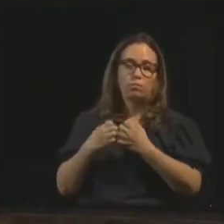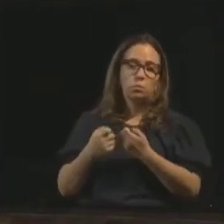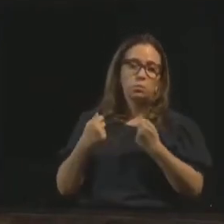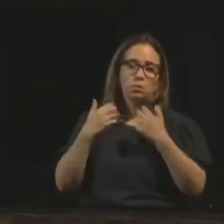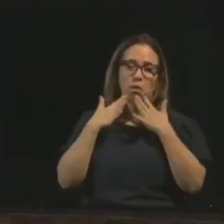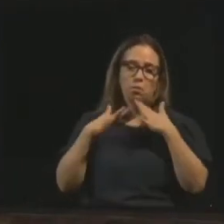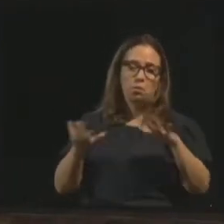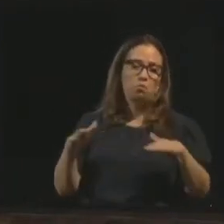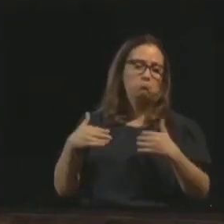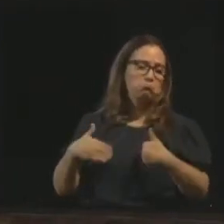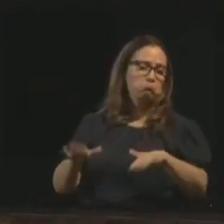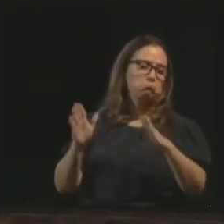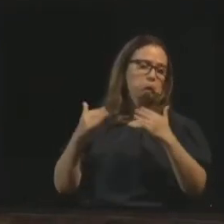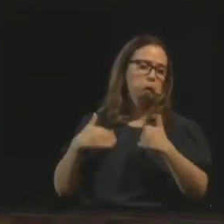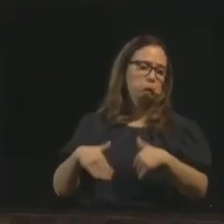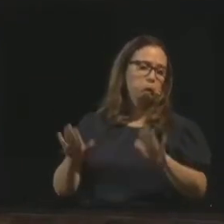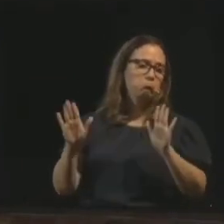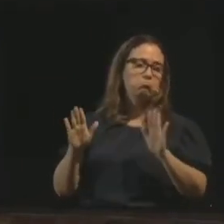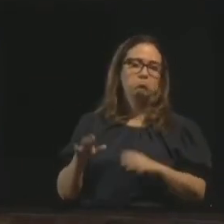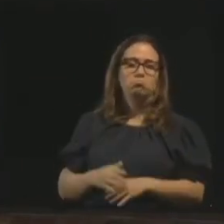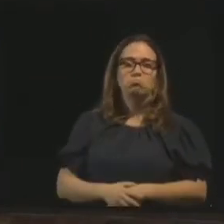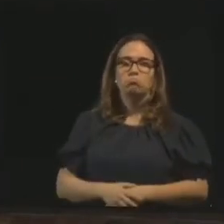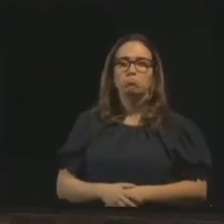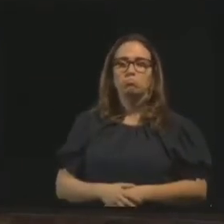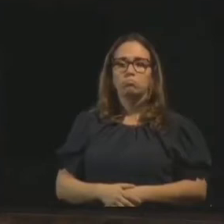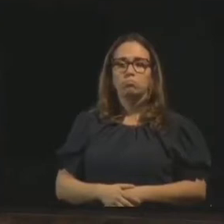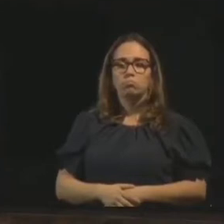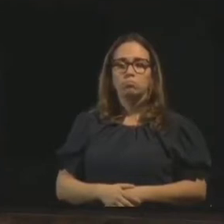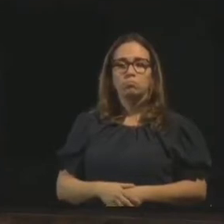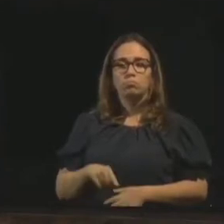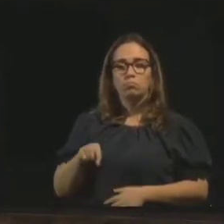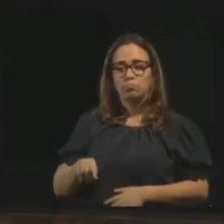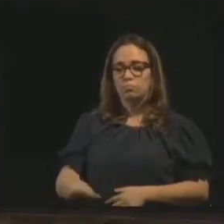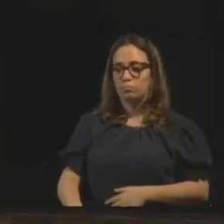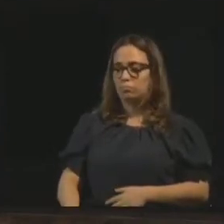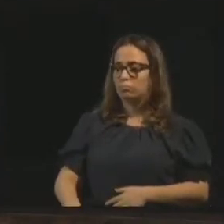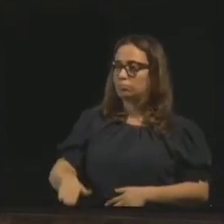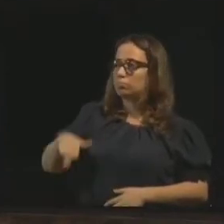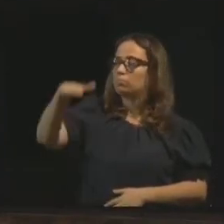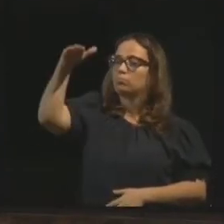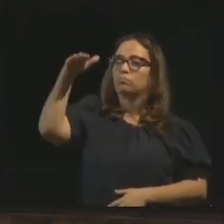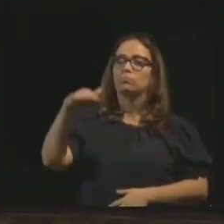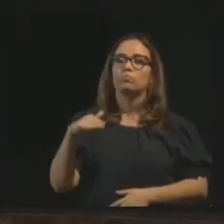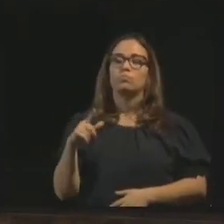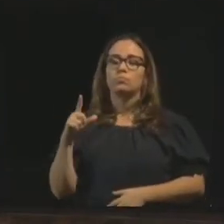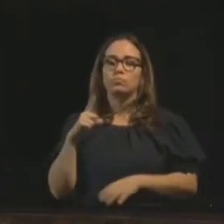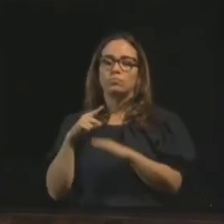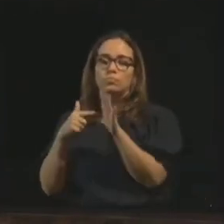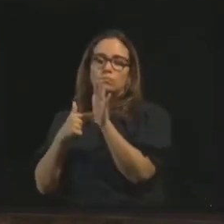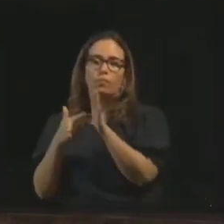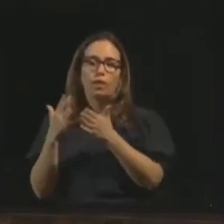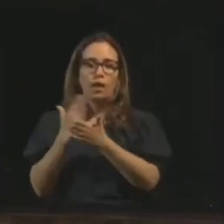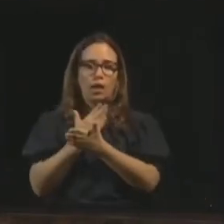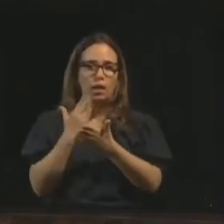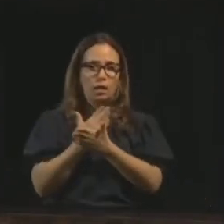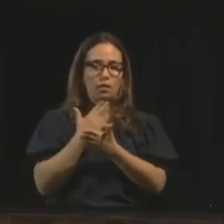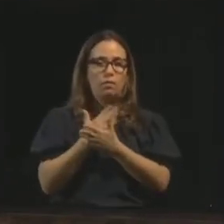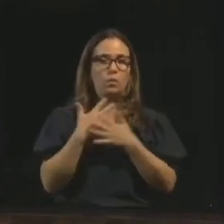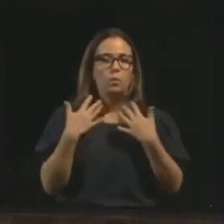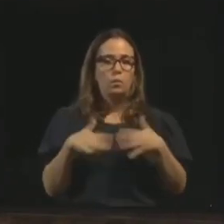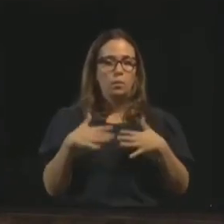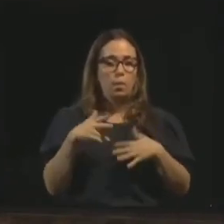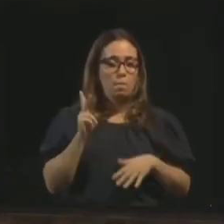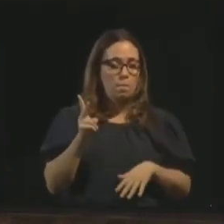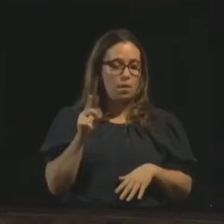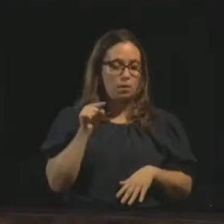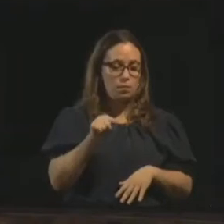naturalidade. E vamos perceber que jovenzinhos trabalharam com o codificador, trazendo obras de peso, inclusive, da própria